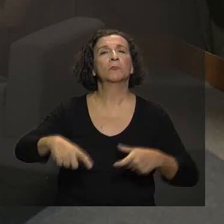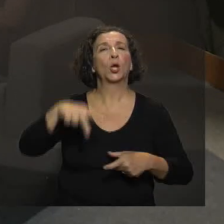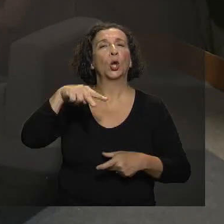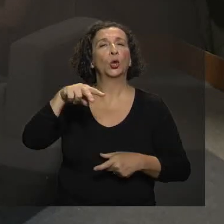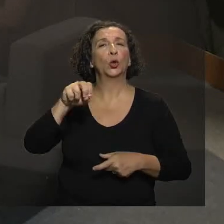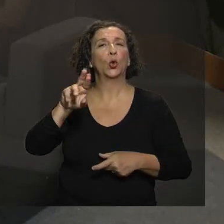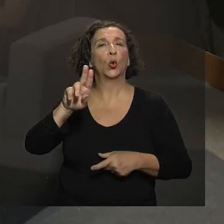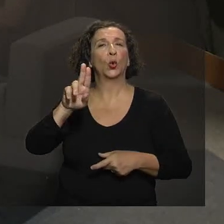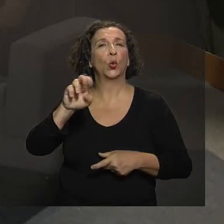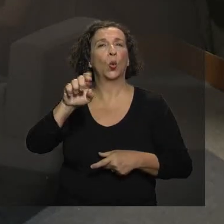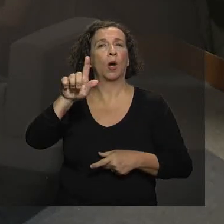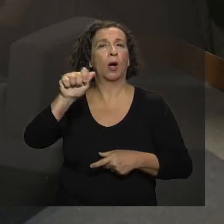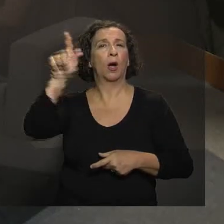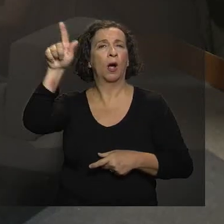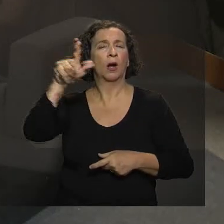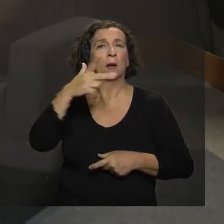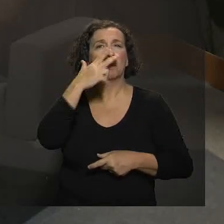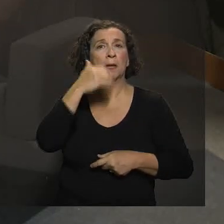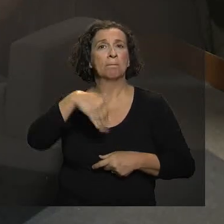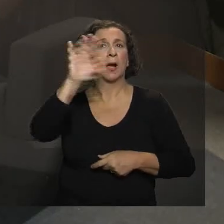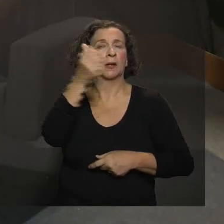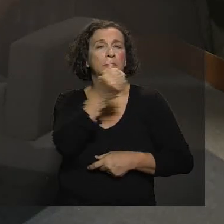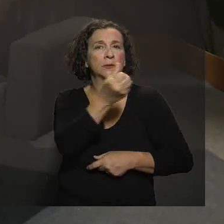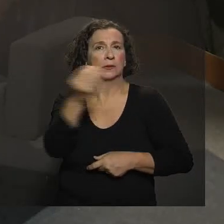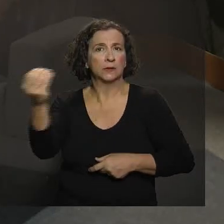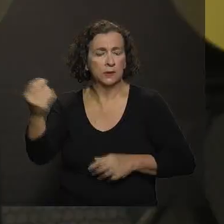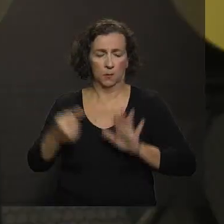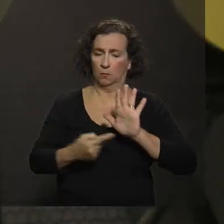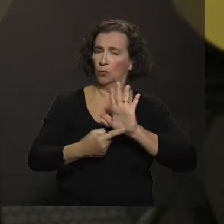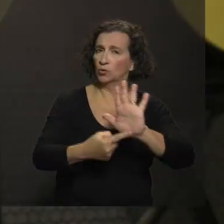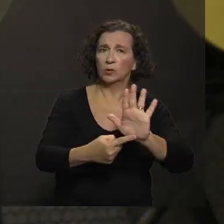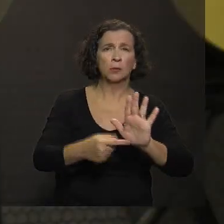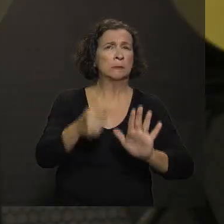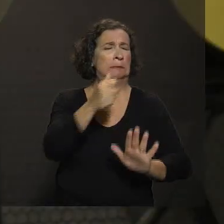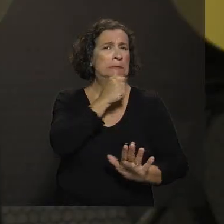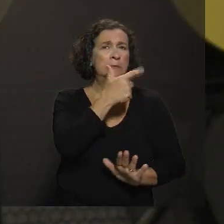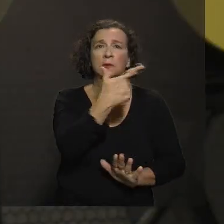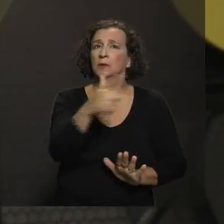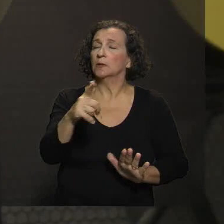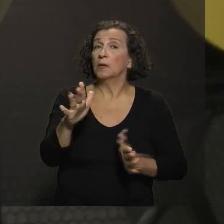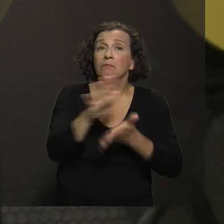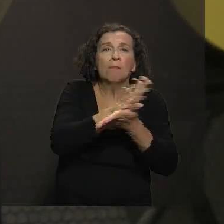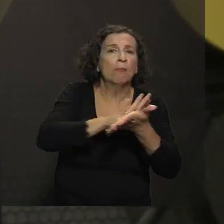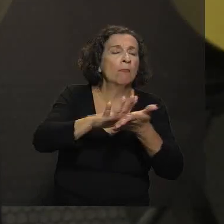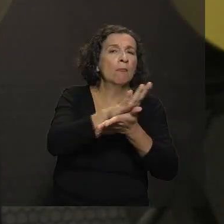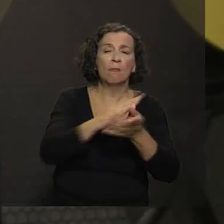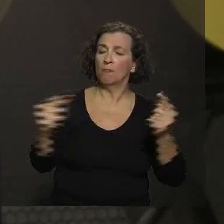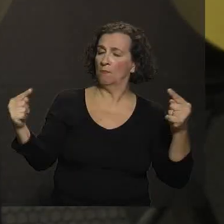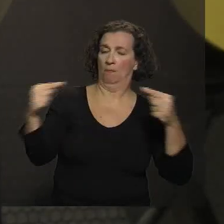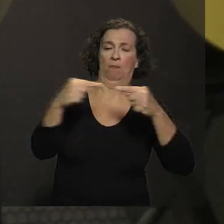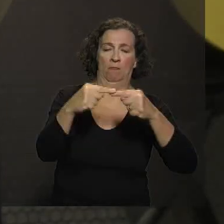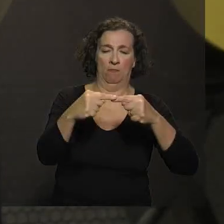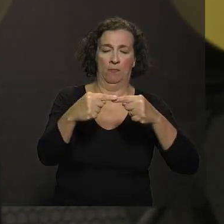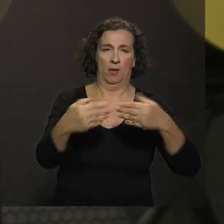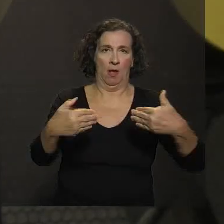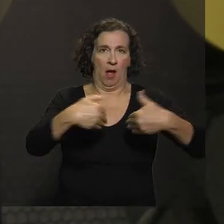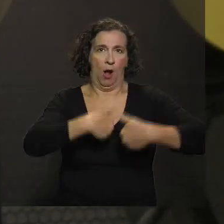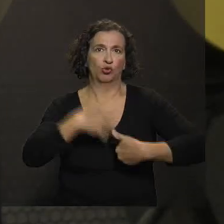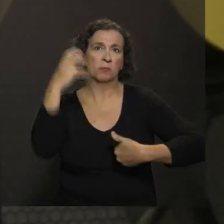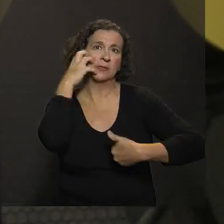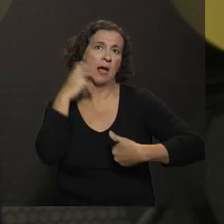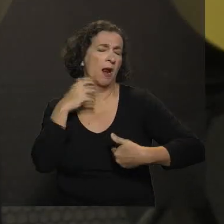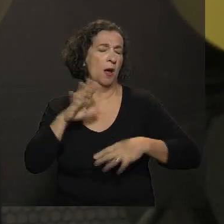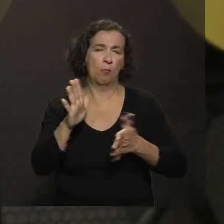Exatamente. Mais de 600. Exatamente. Mostrando exatamente isso, que não há nenhuma associação de autismo com sarampo. Foi